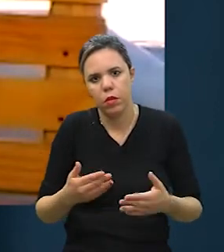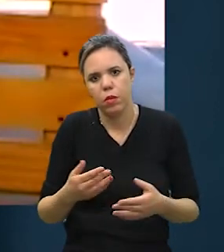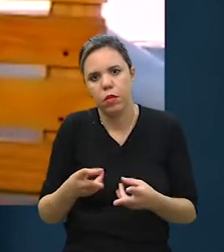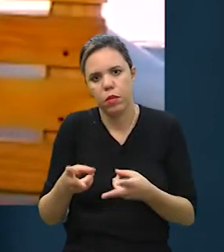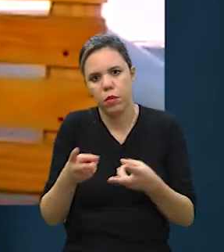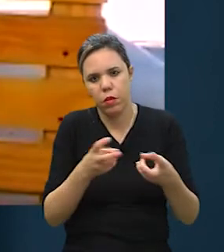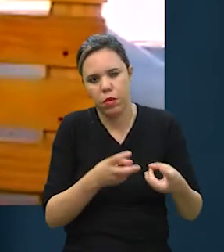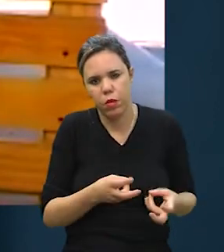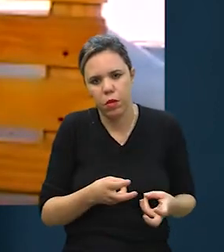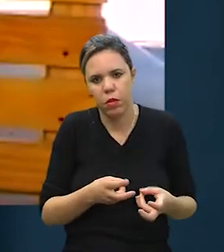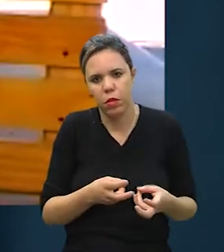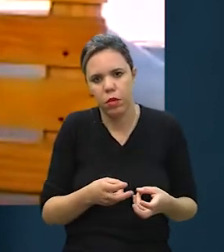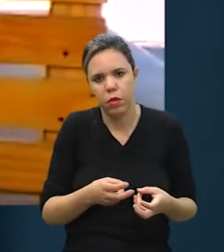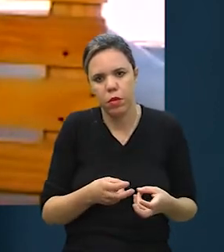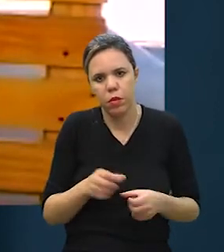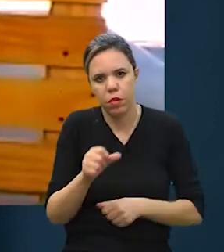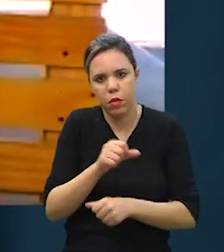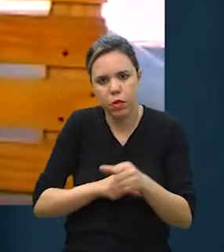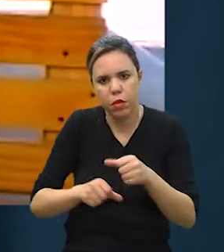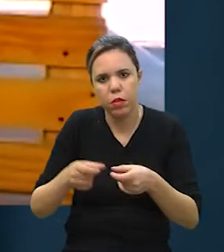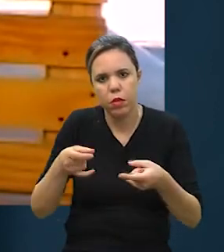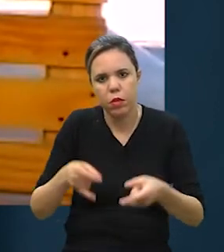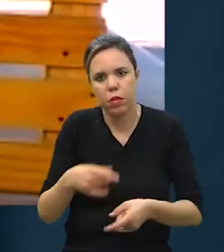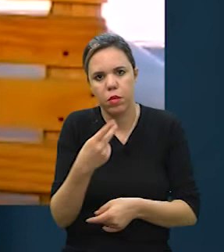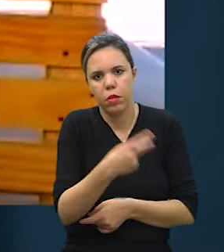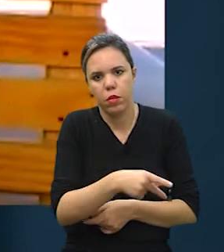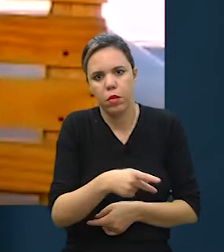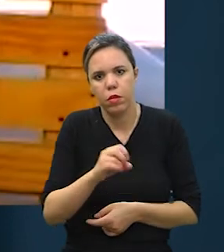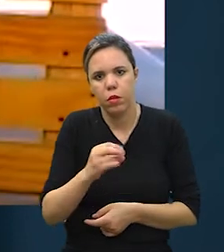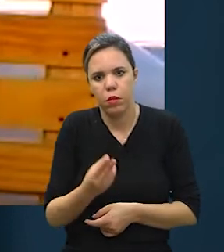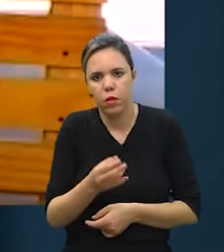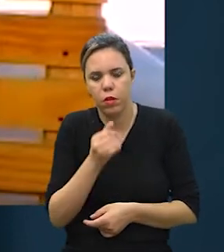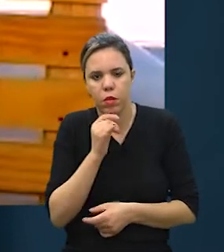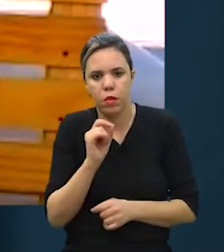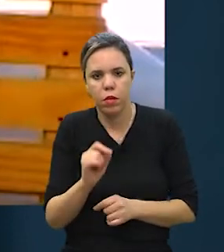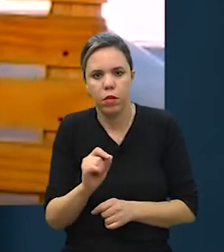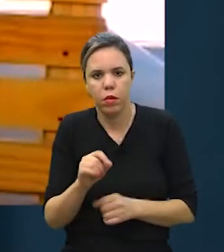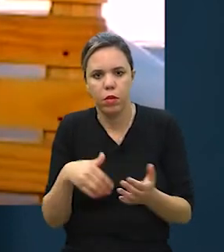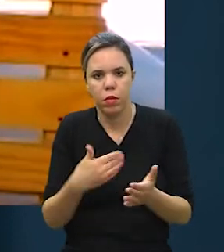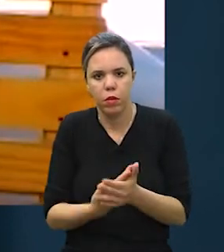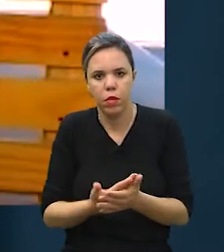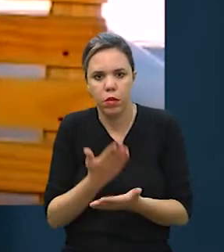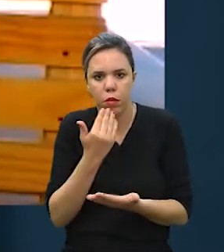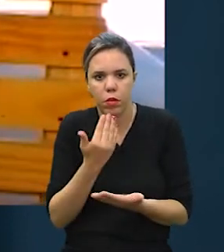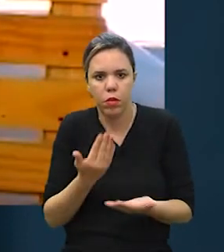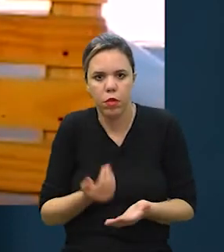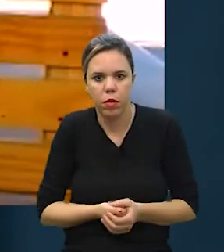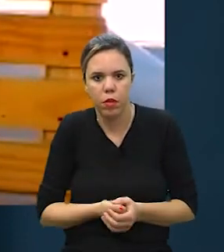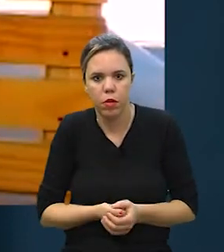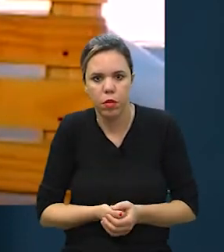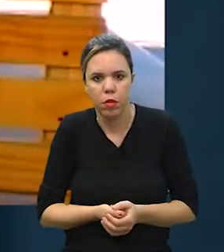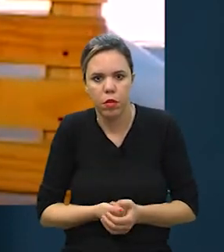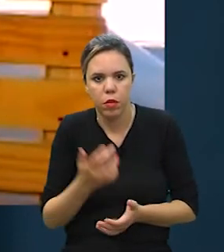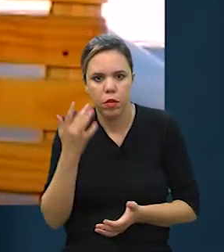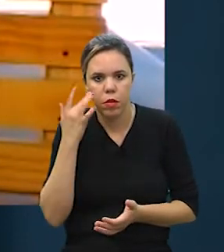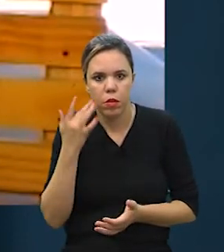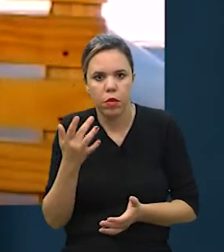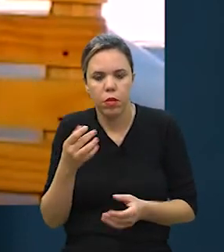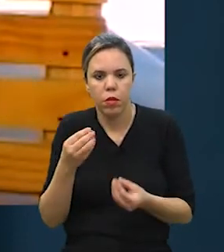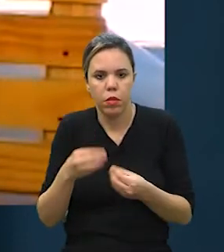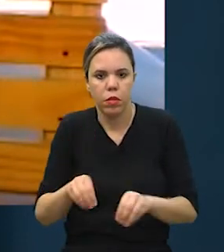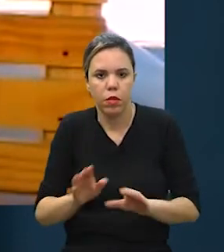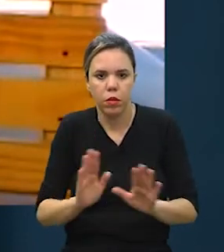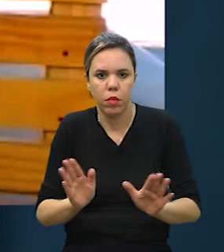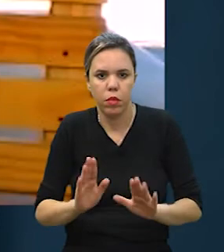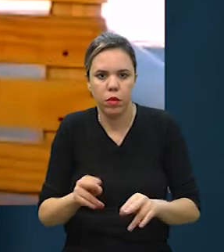agora você percebe que precisa trocar a caminha dele ou então até mesmo a alimentação. Eu achei que